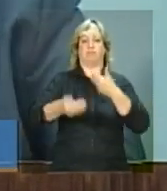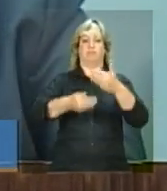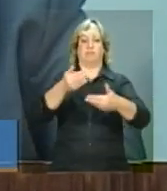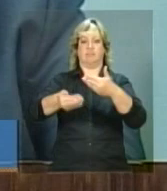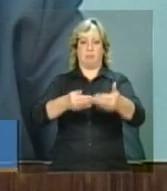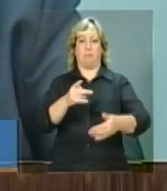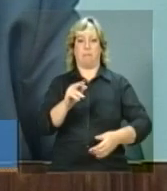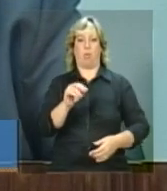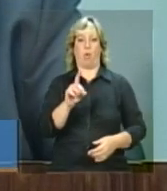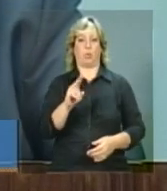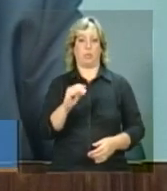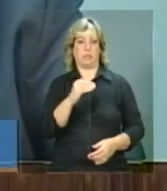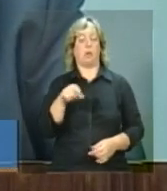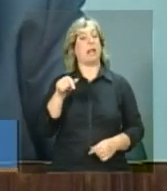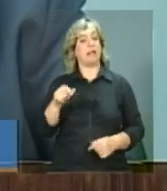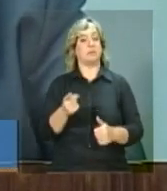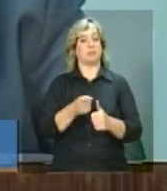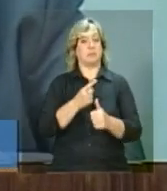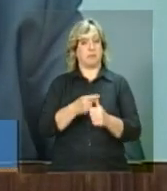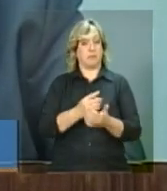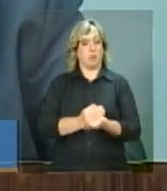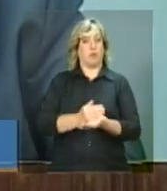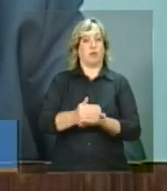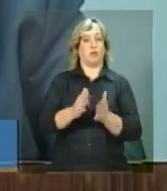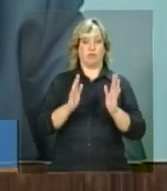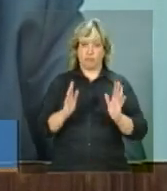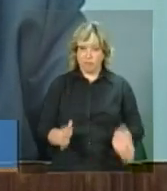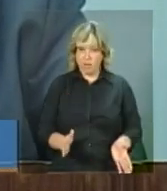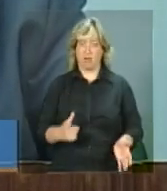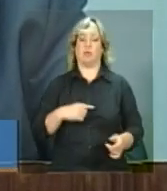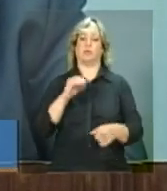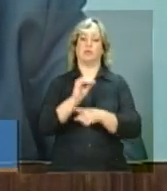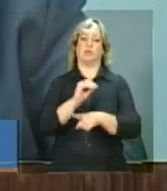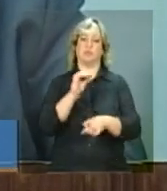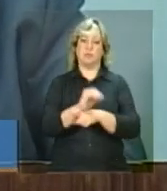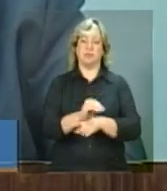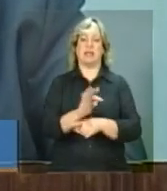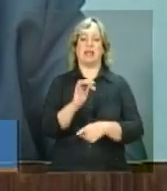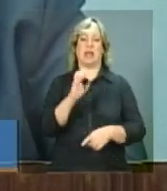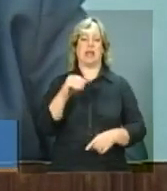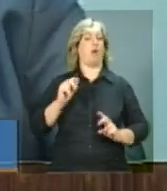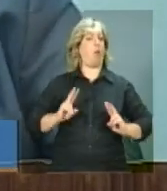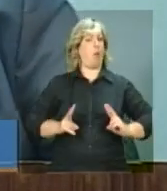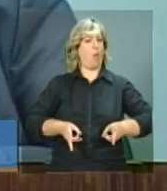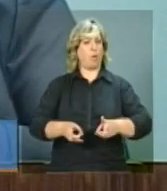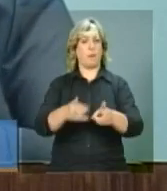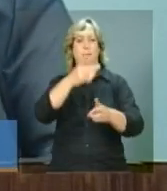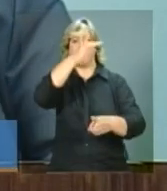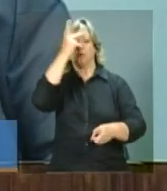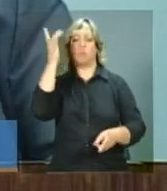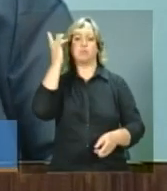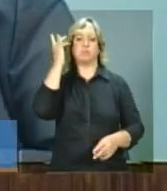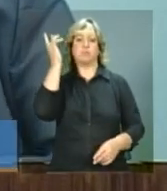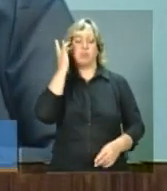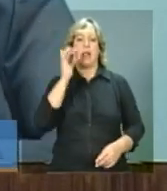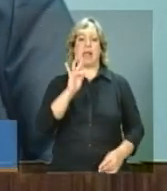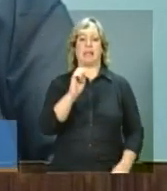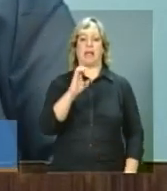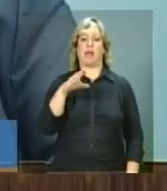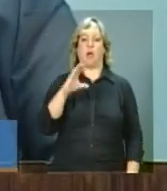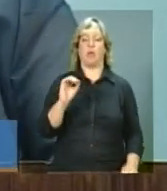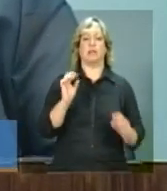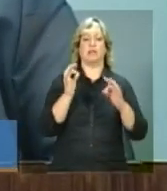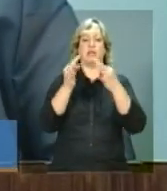esse primeiro passo já está sendo dado, que é a garantia de uma assistência técnica continuada para acompanhar não